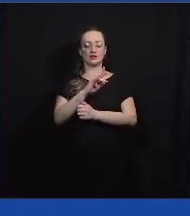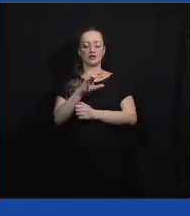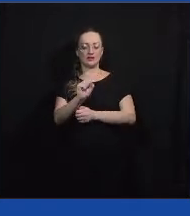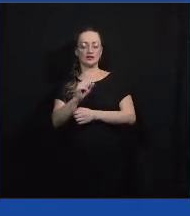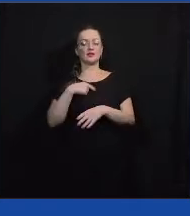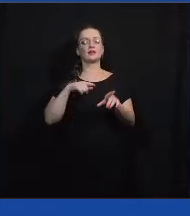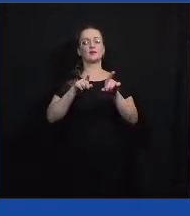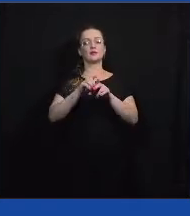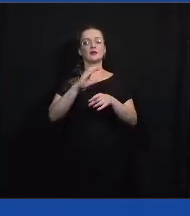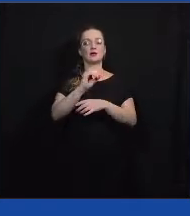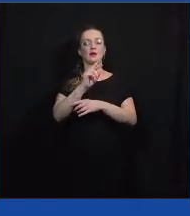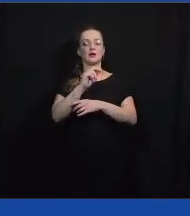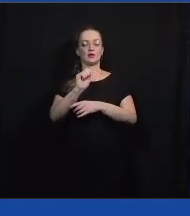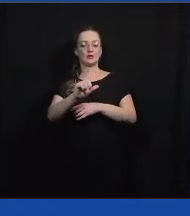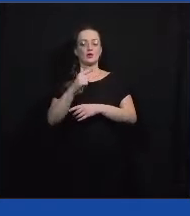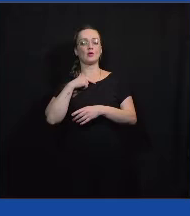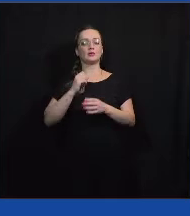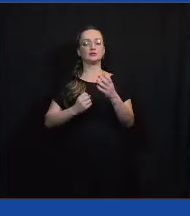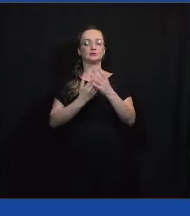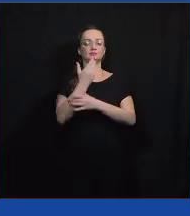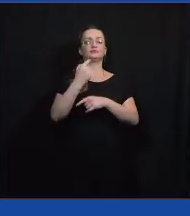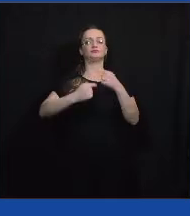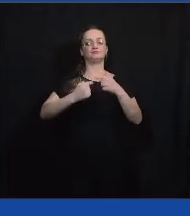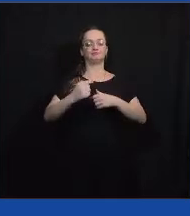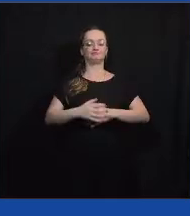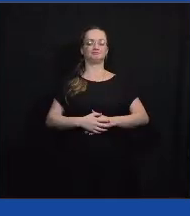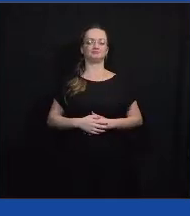também, para a gente criar uma política pública. Valeu, galera!